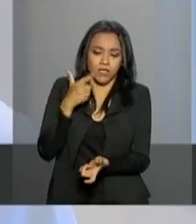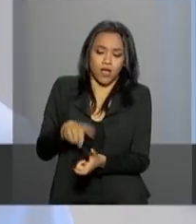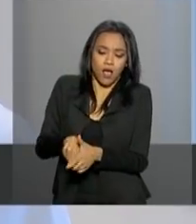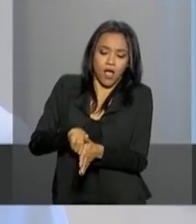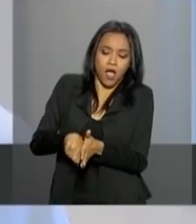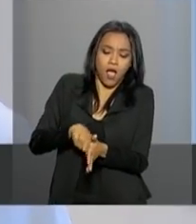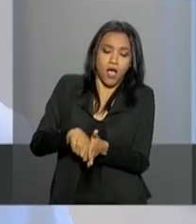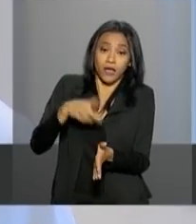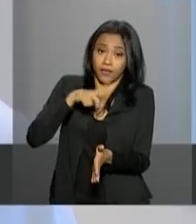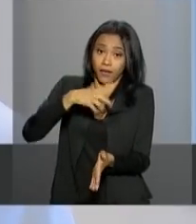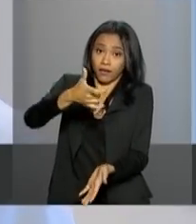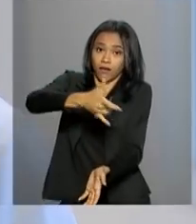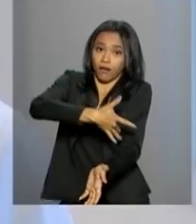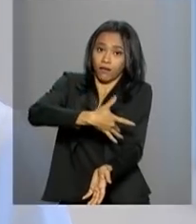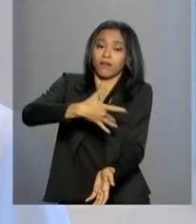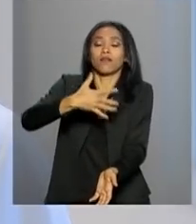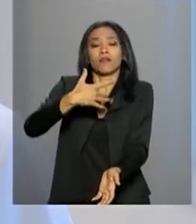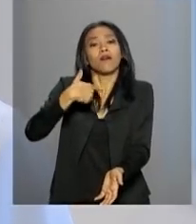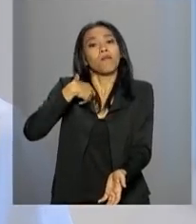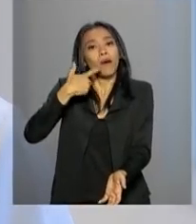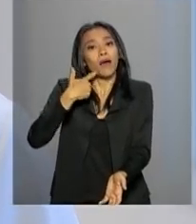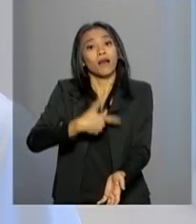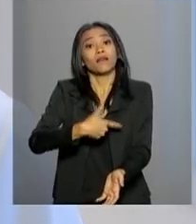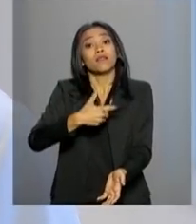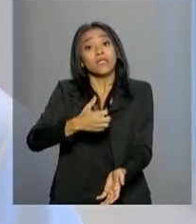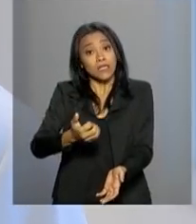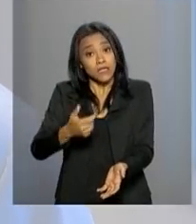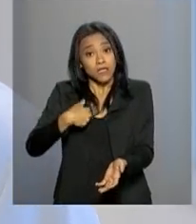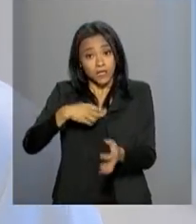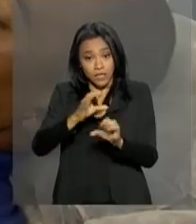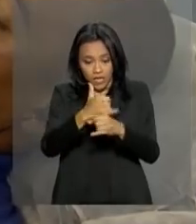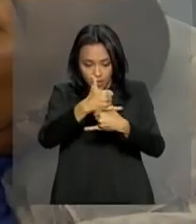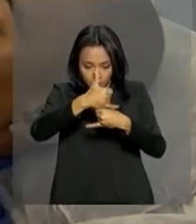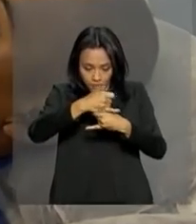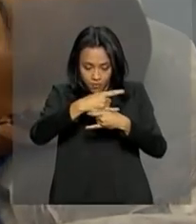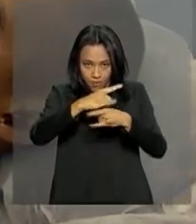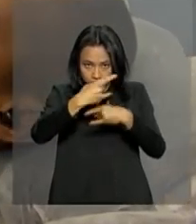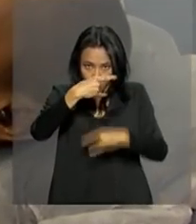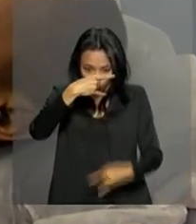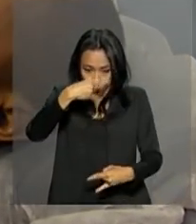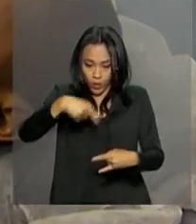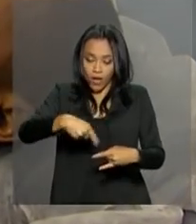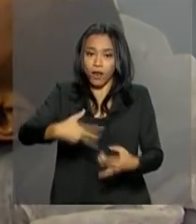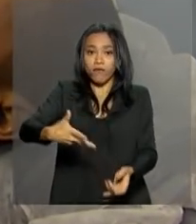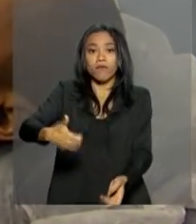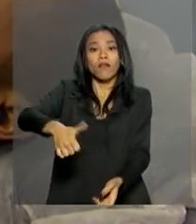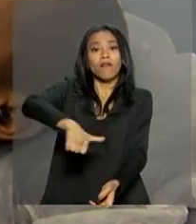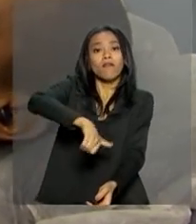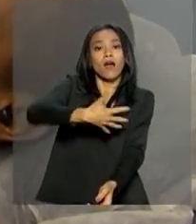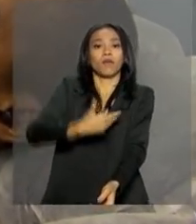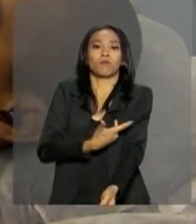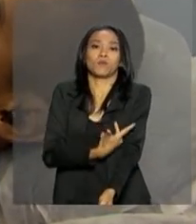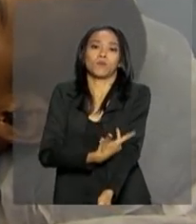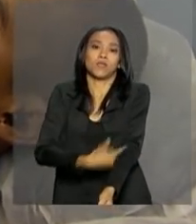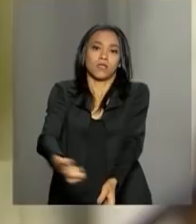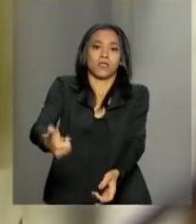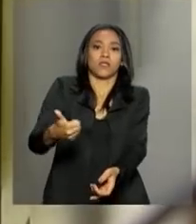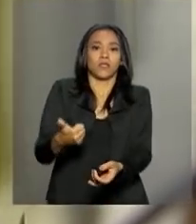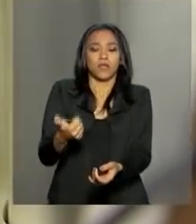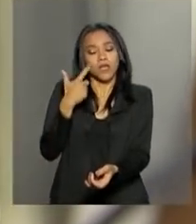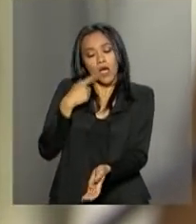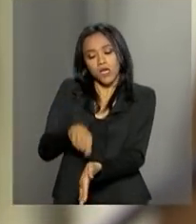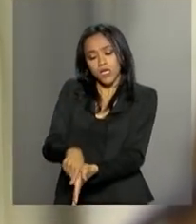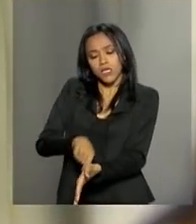células-tronco que estão dentro da medula, elas migrem para o sangue. A gente faz uma coleta ambulatorial do doador,